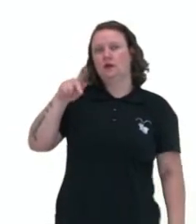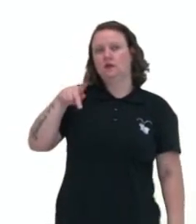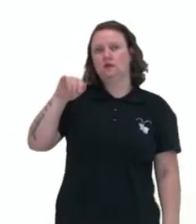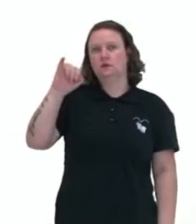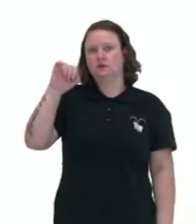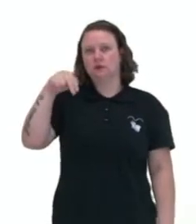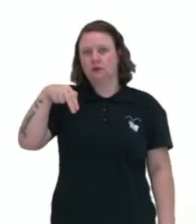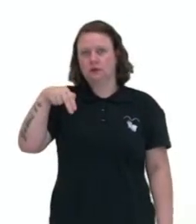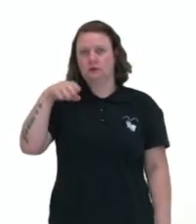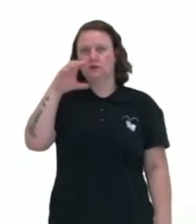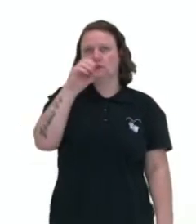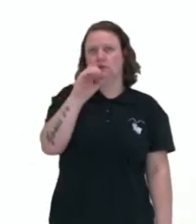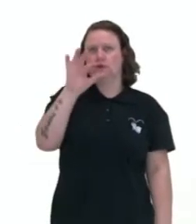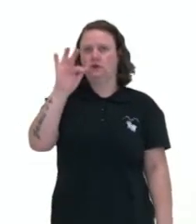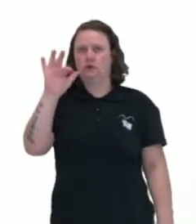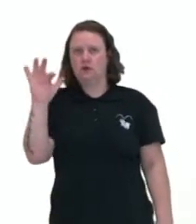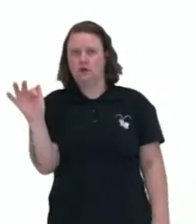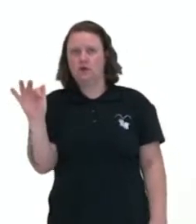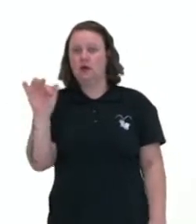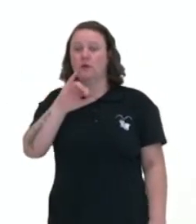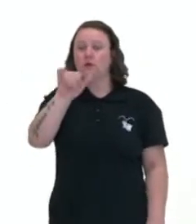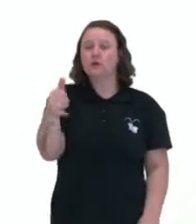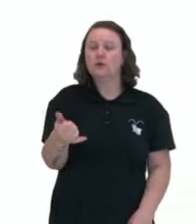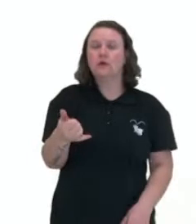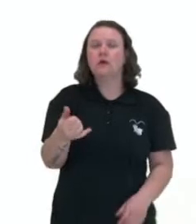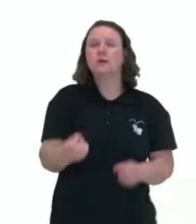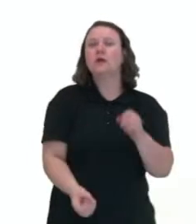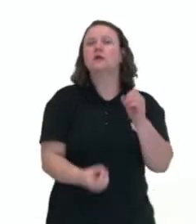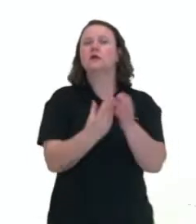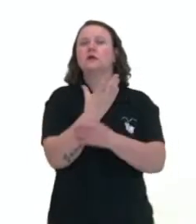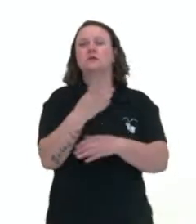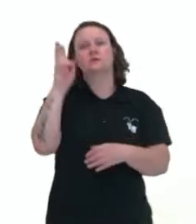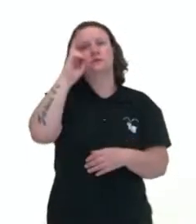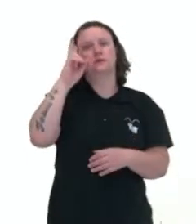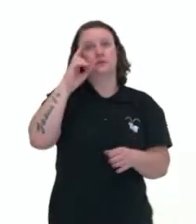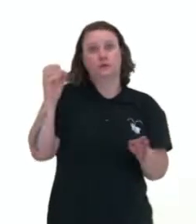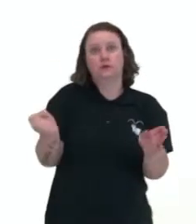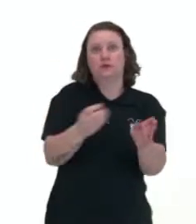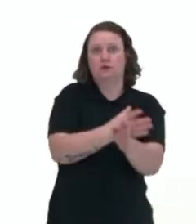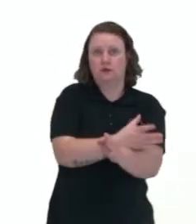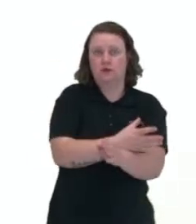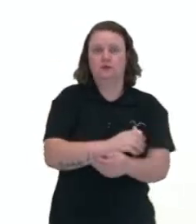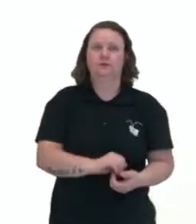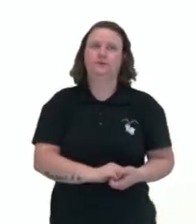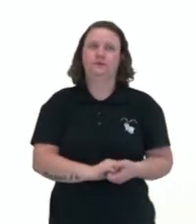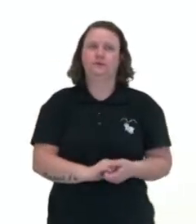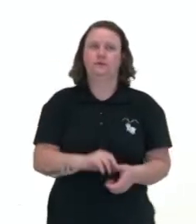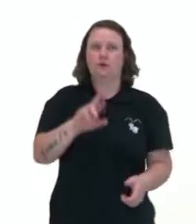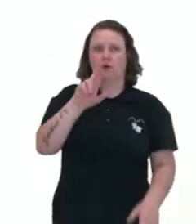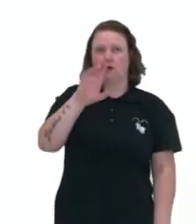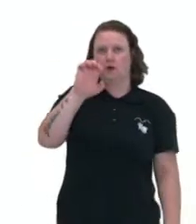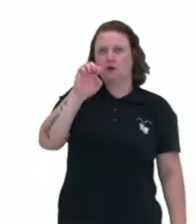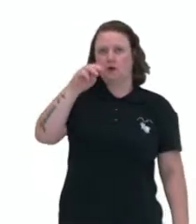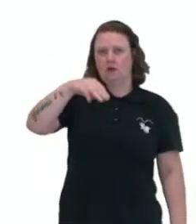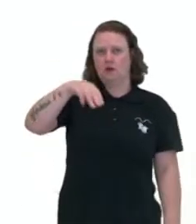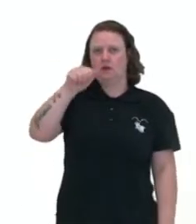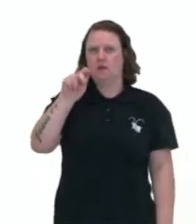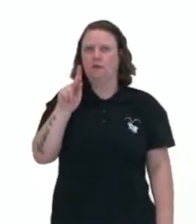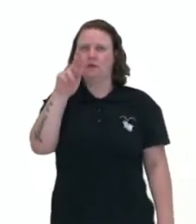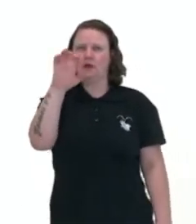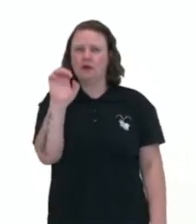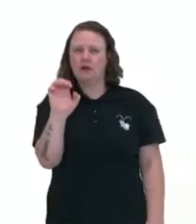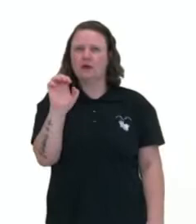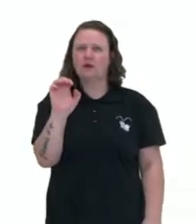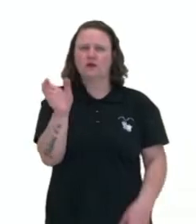ramificação do tema para criar outra história. E se for do remake, é quando um grande sucesso do cinema